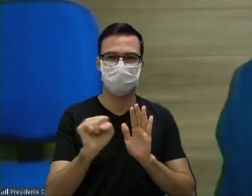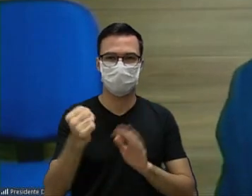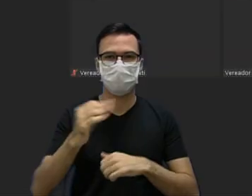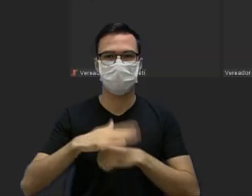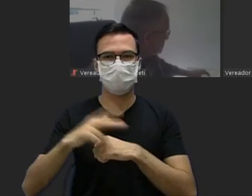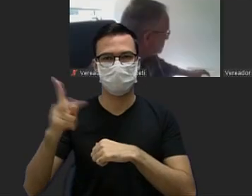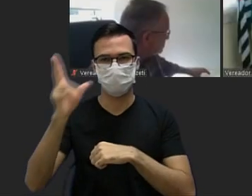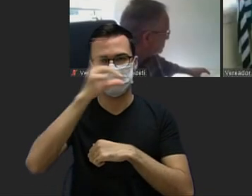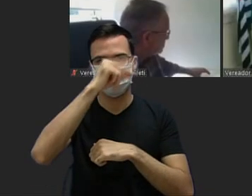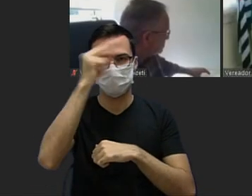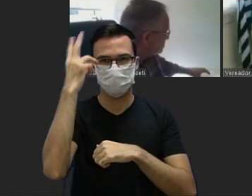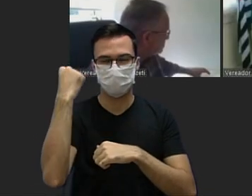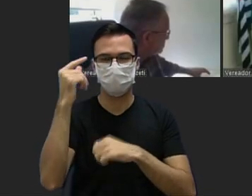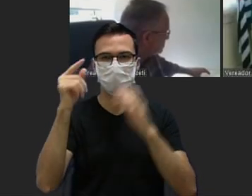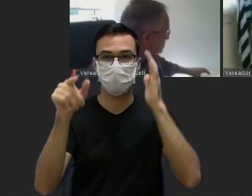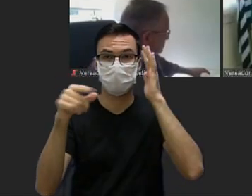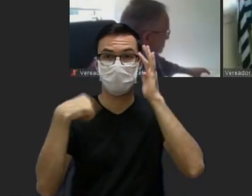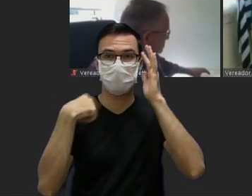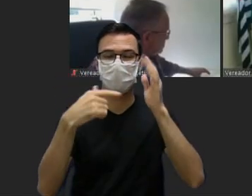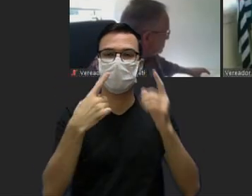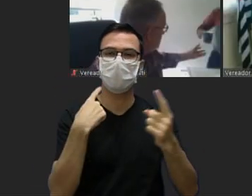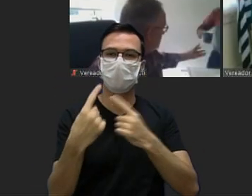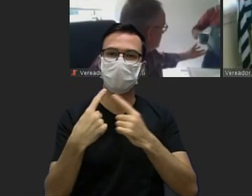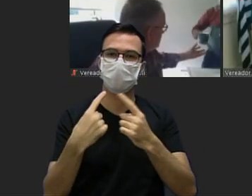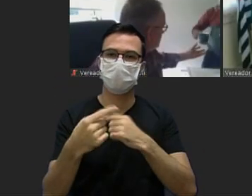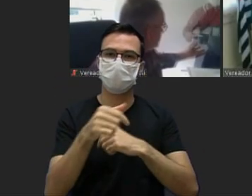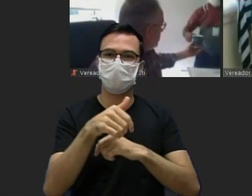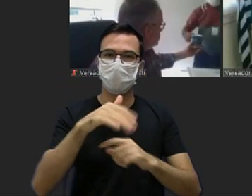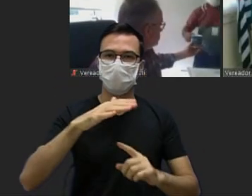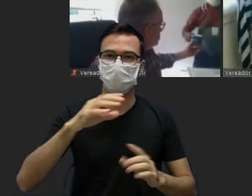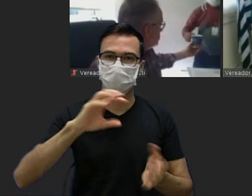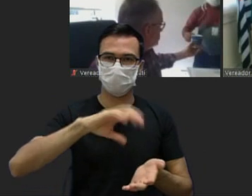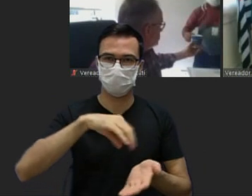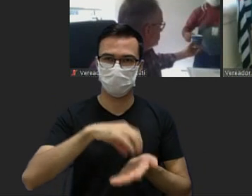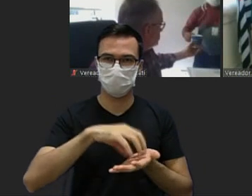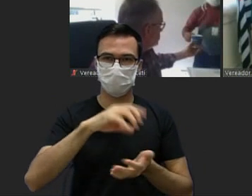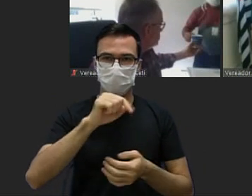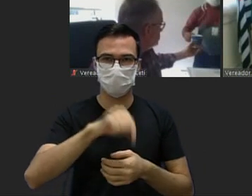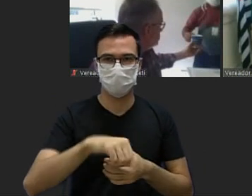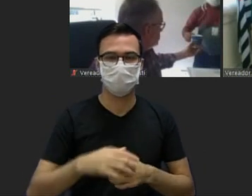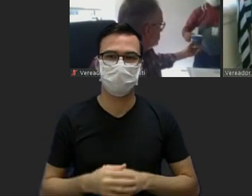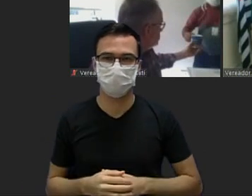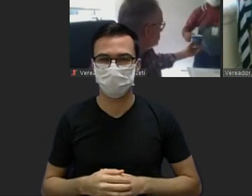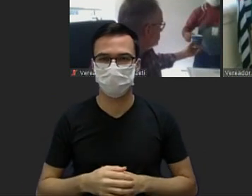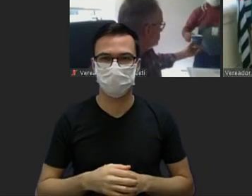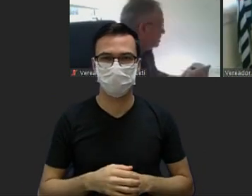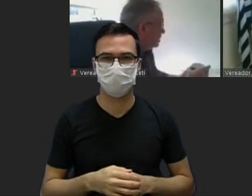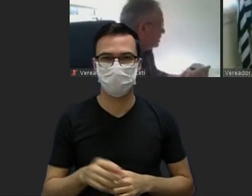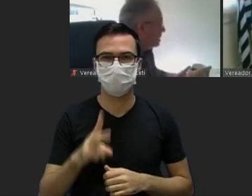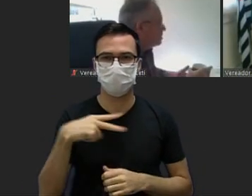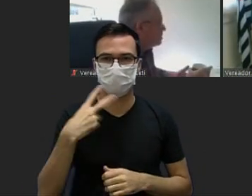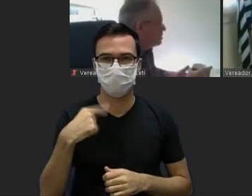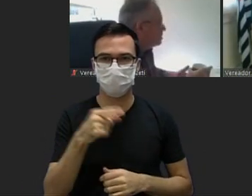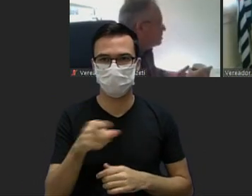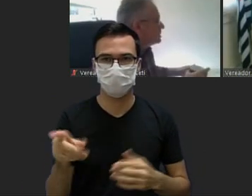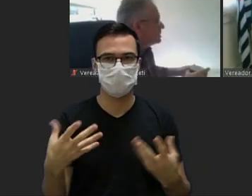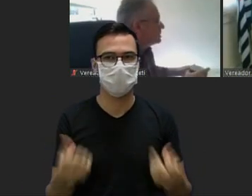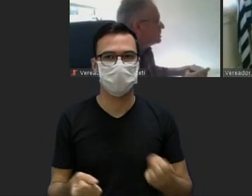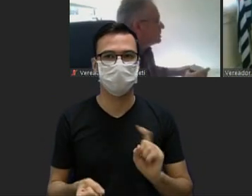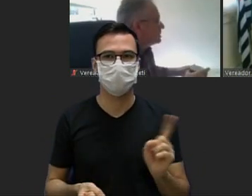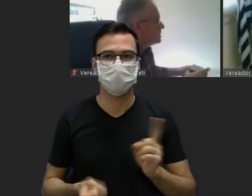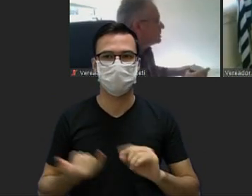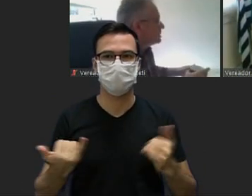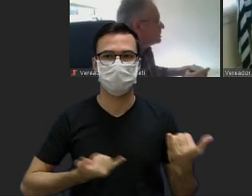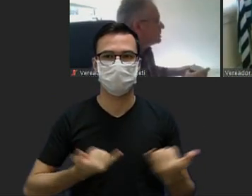do executivo denomina a avenida central a via pública em nossa cidade os vereadores contrários